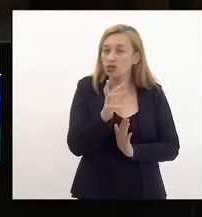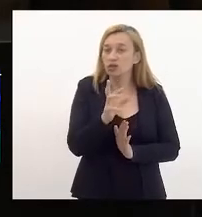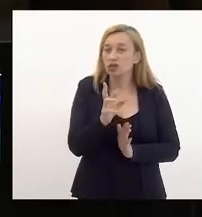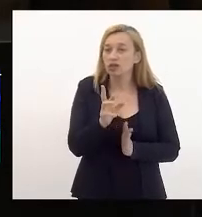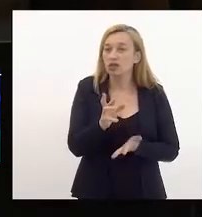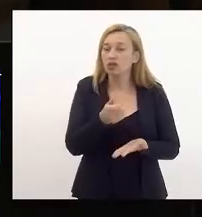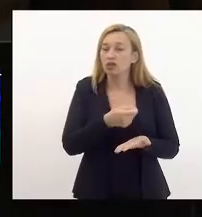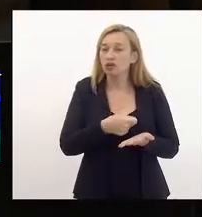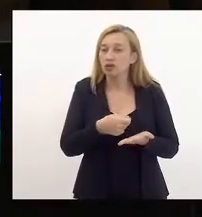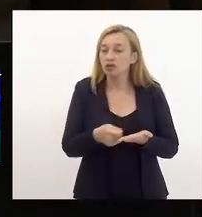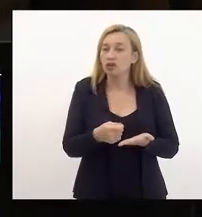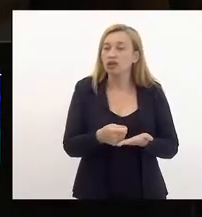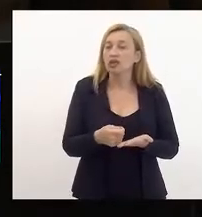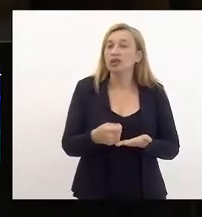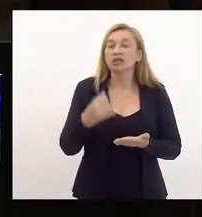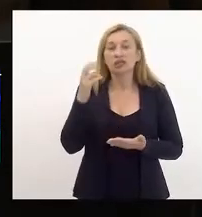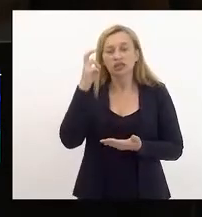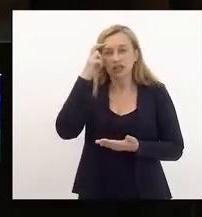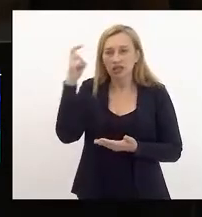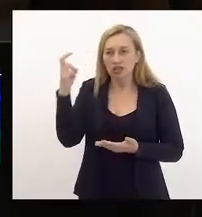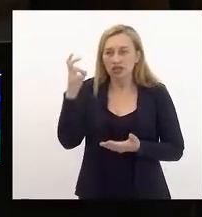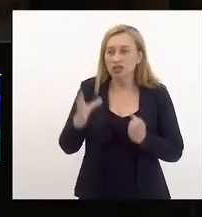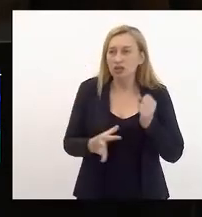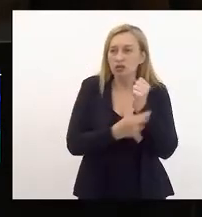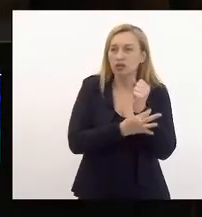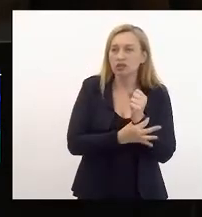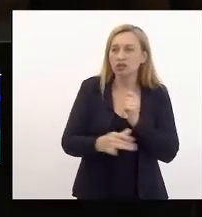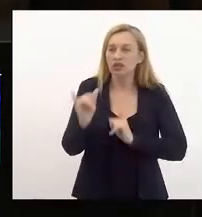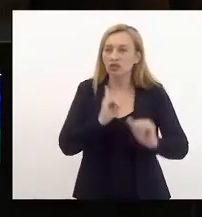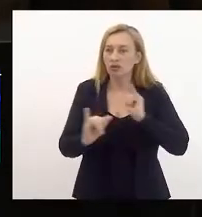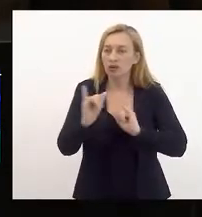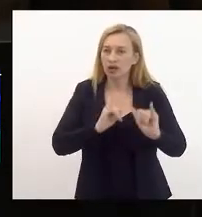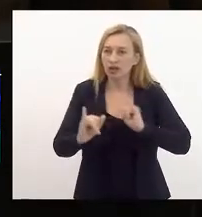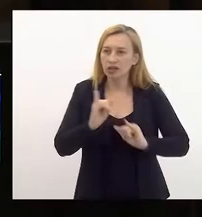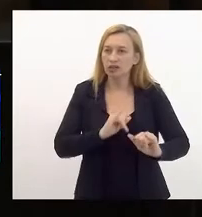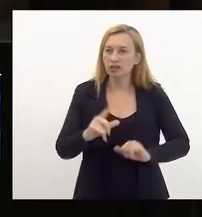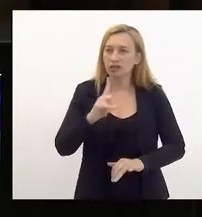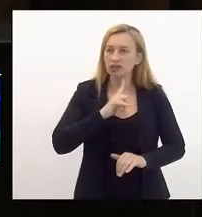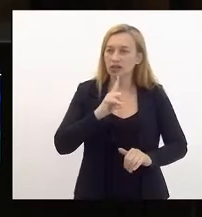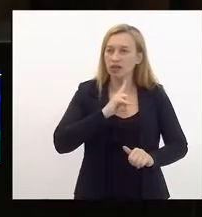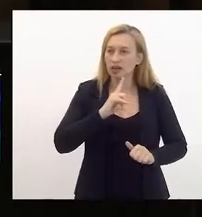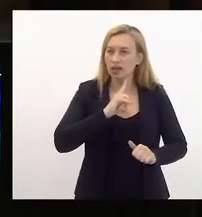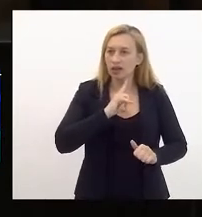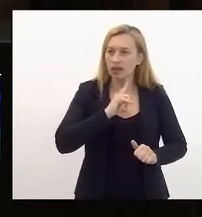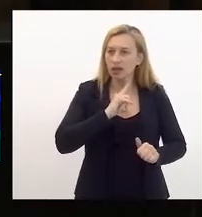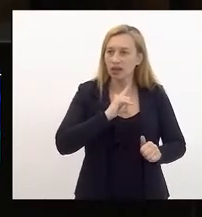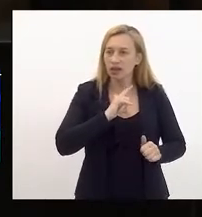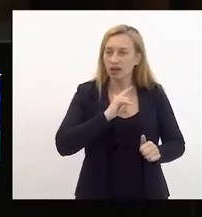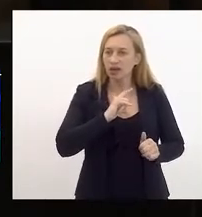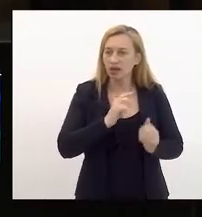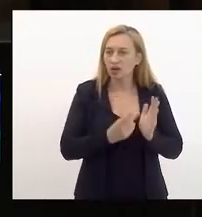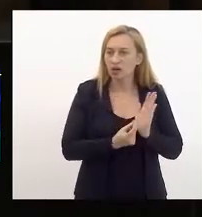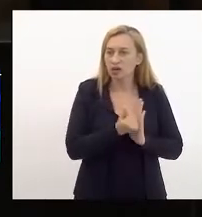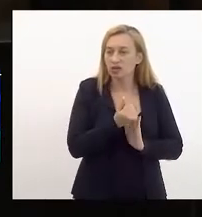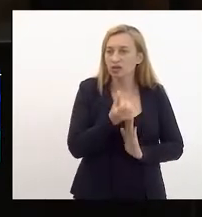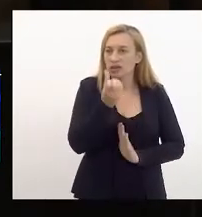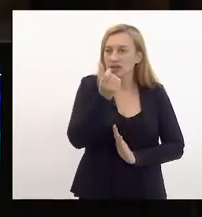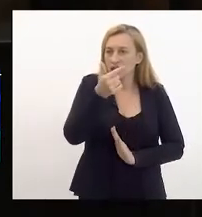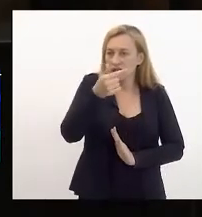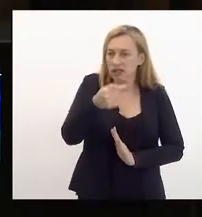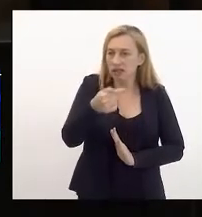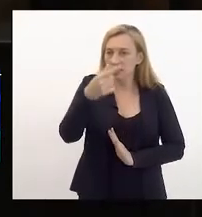inteligência e segurança da informação terá uma dotação orçamentária 74%